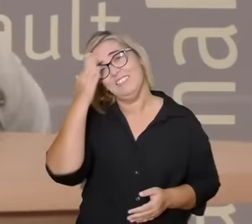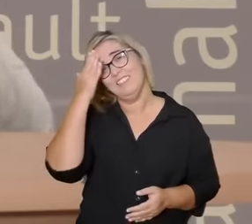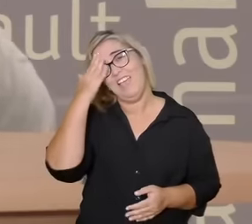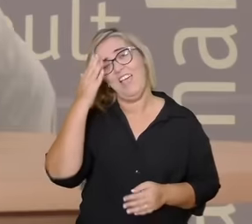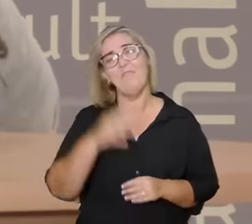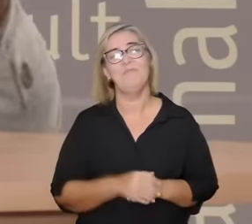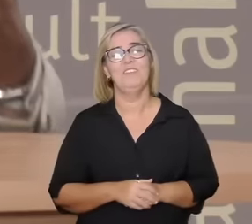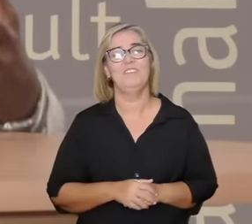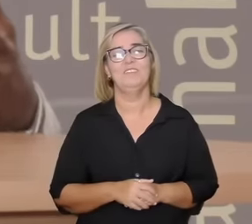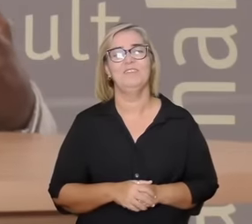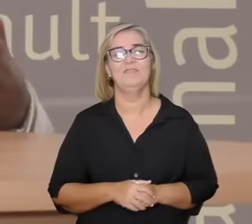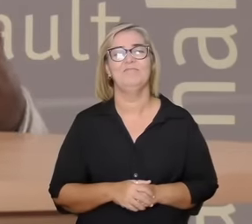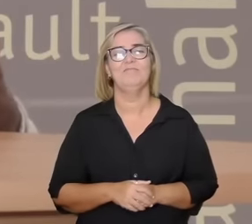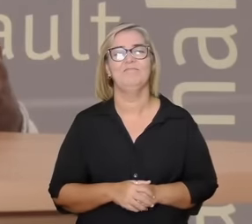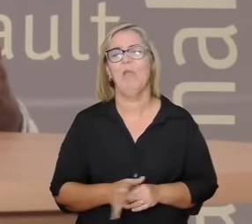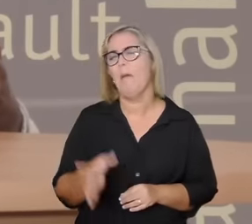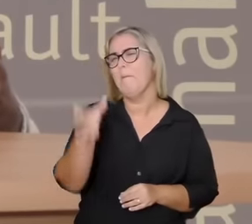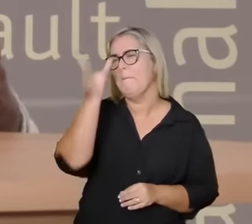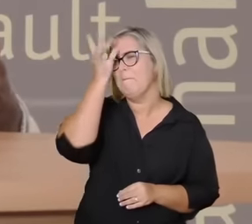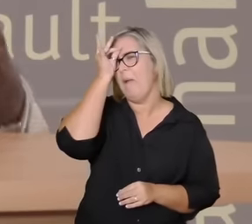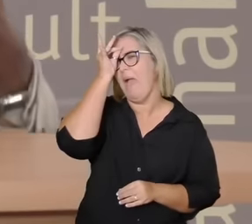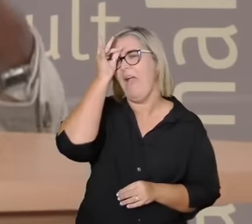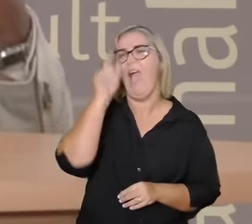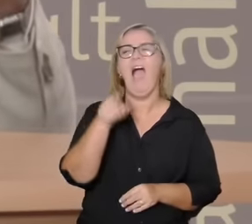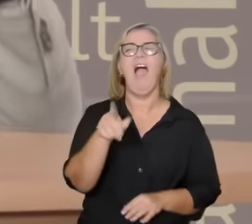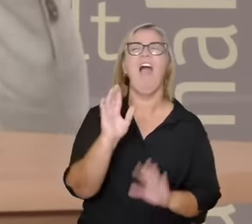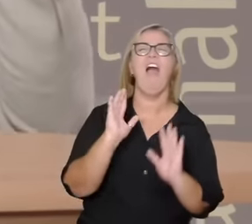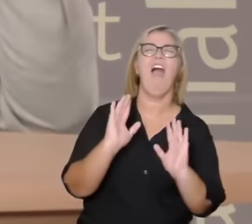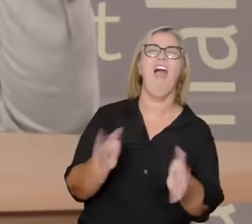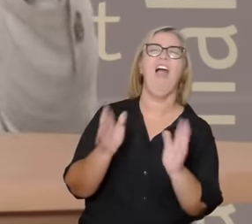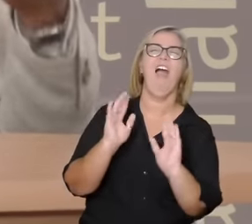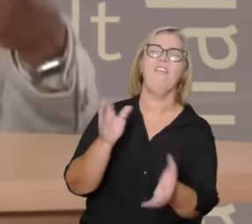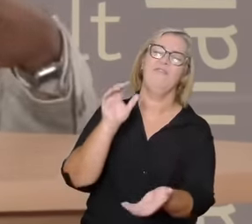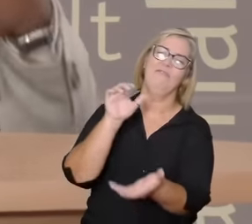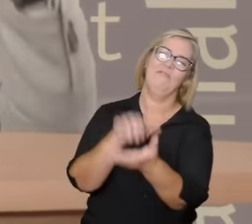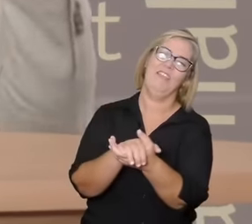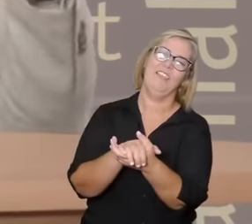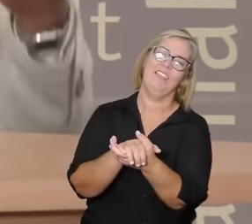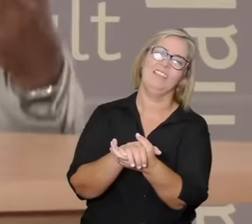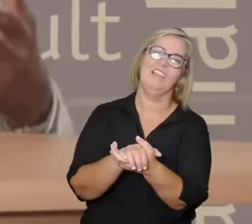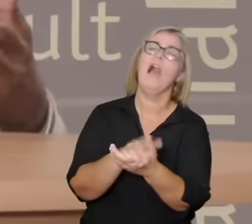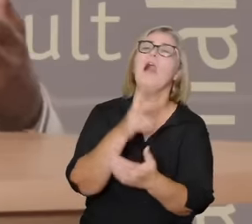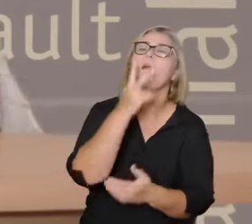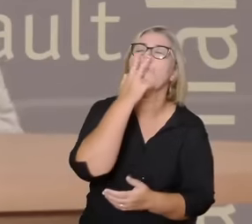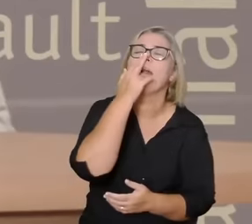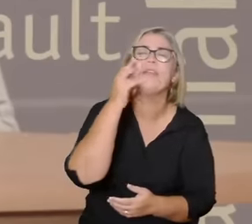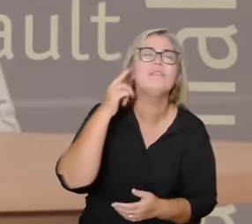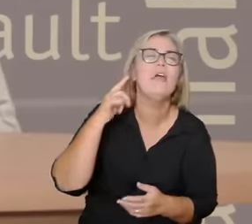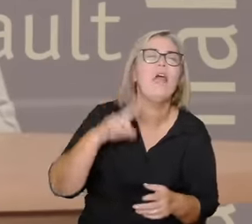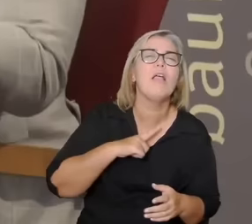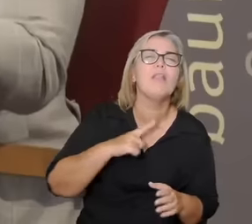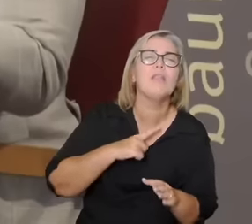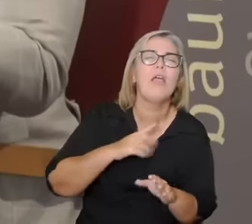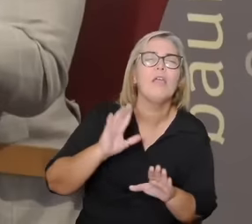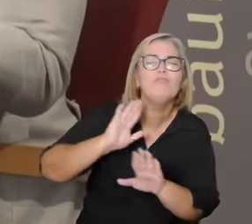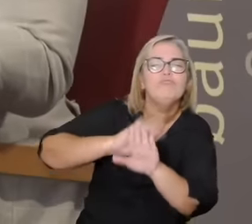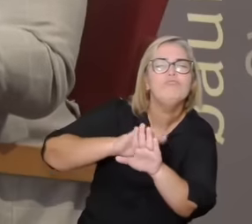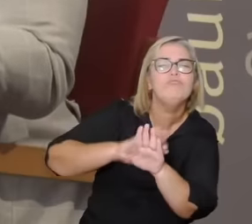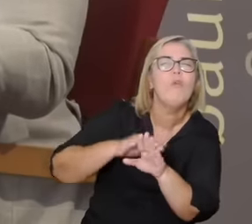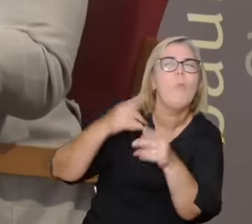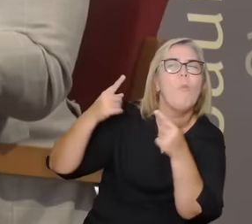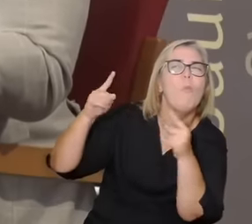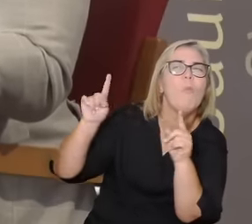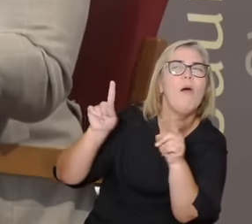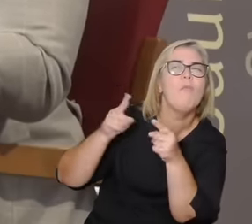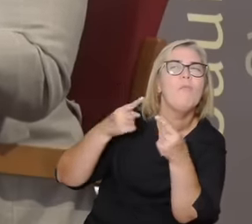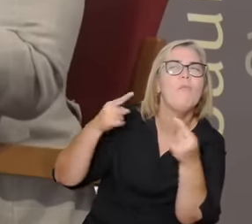narrativa que nos embala que a gente foi e essa trilha sonora a canta essa canção então como é que eu vejo que